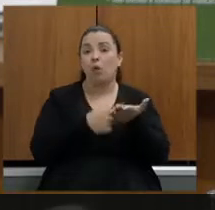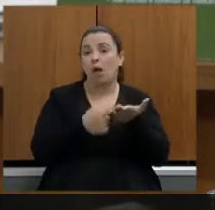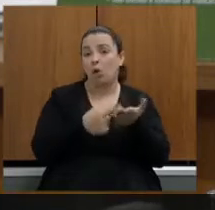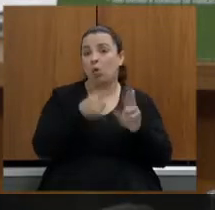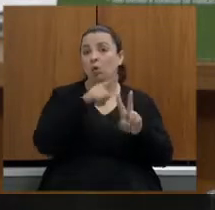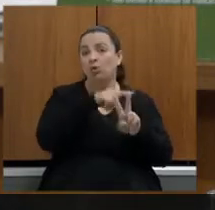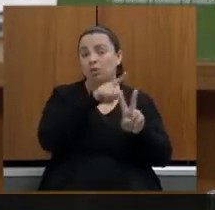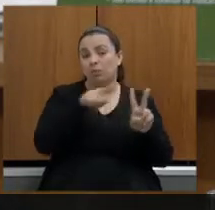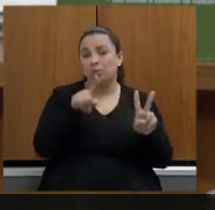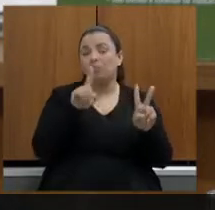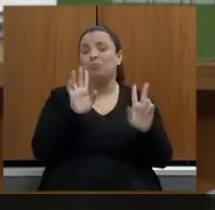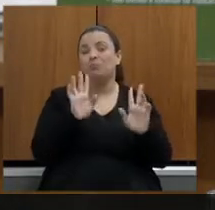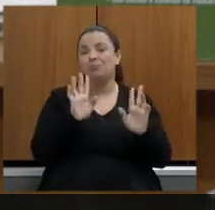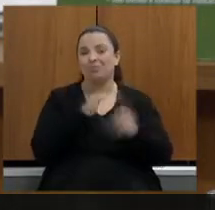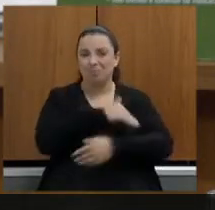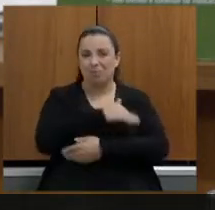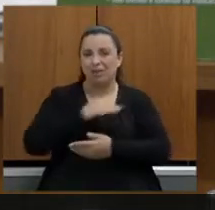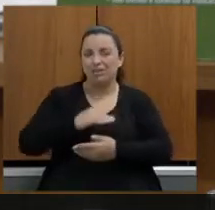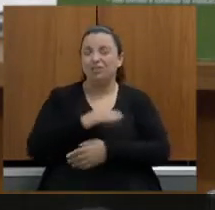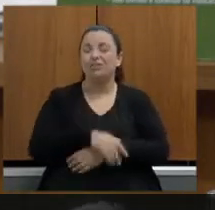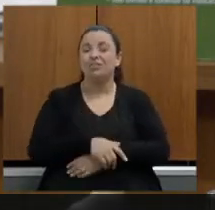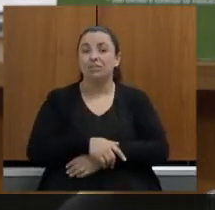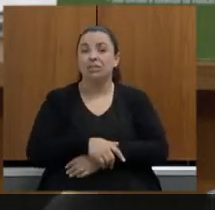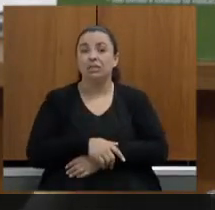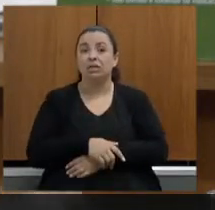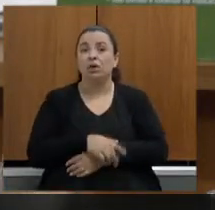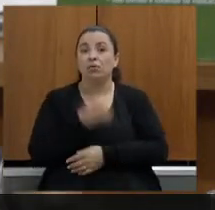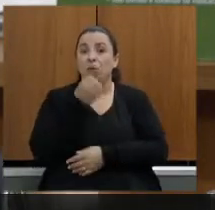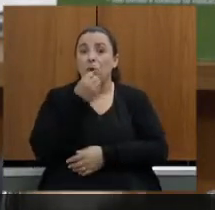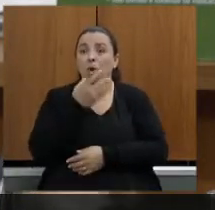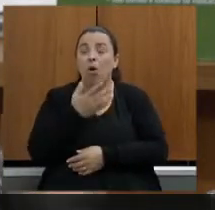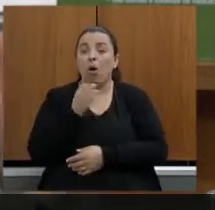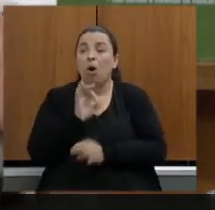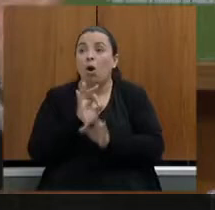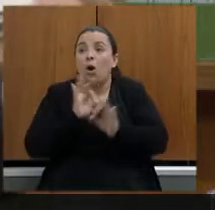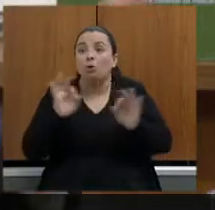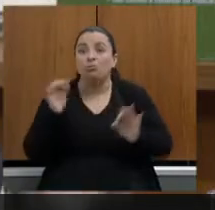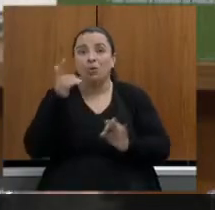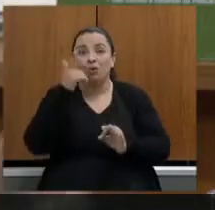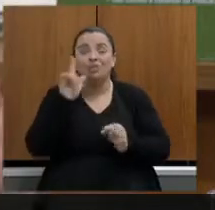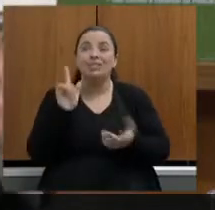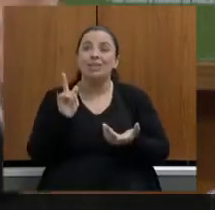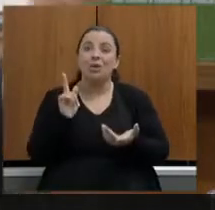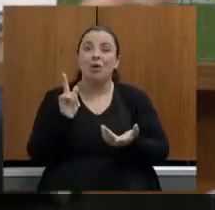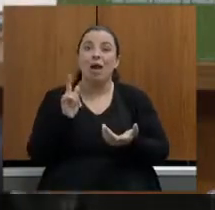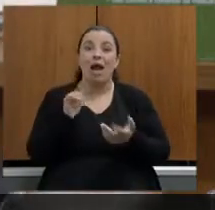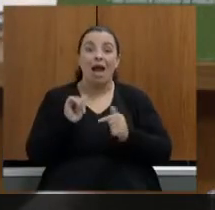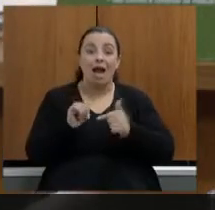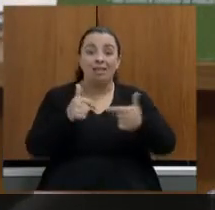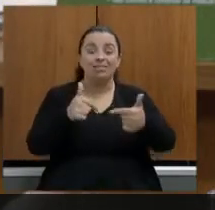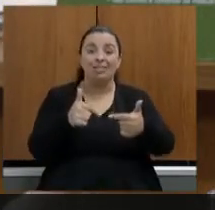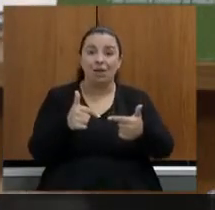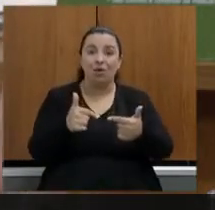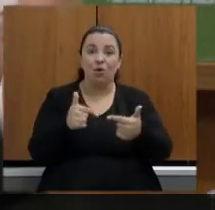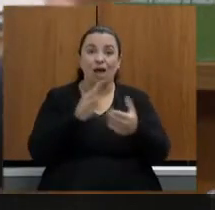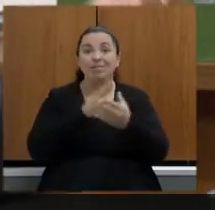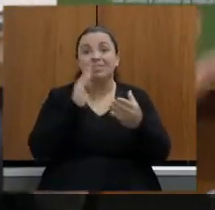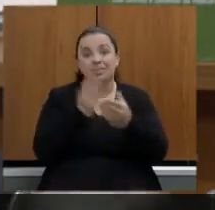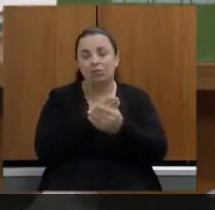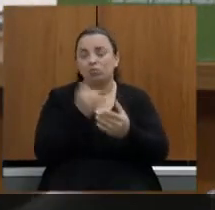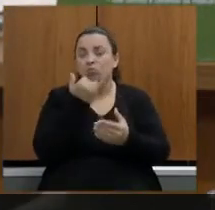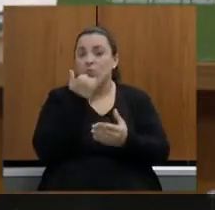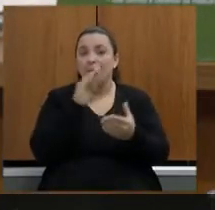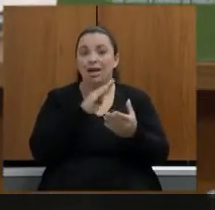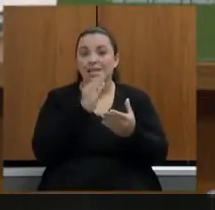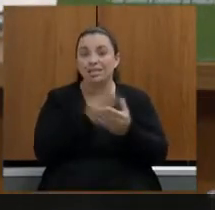superar a questão da ação que ela tramitaria sem dúvida alguma por muitos